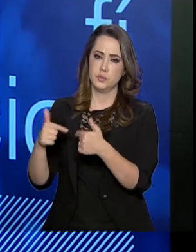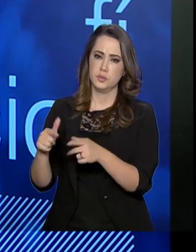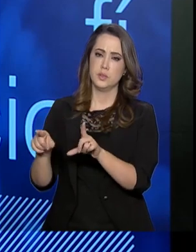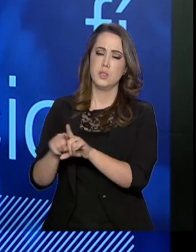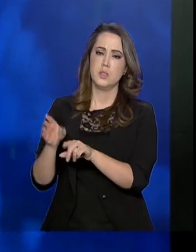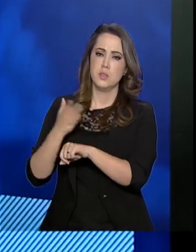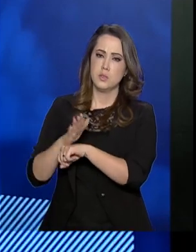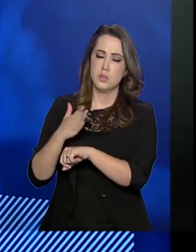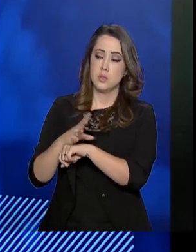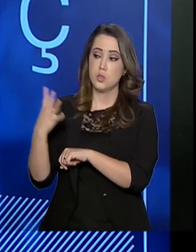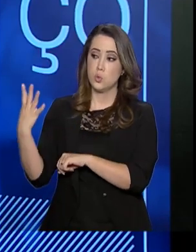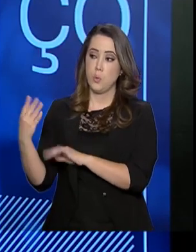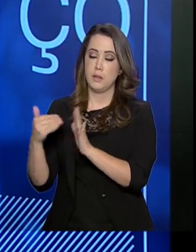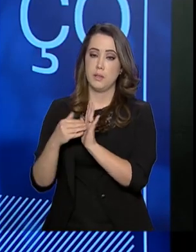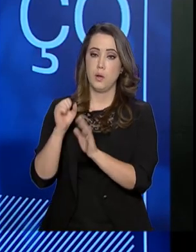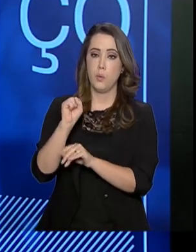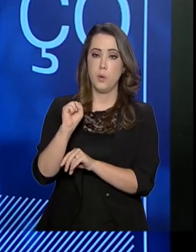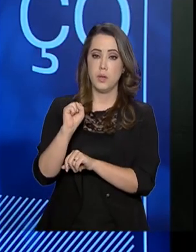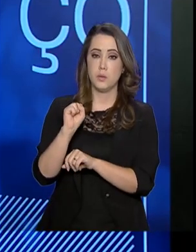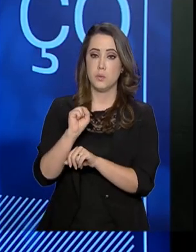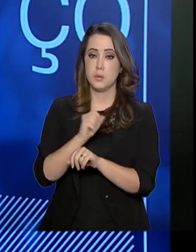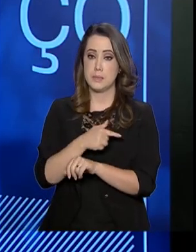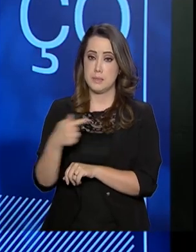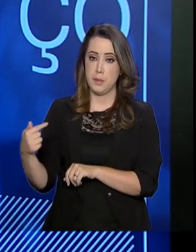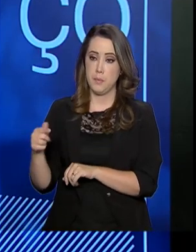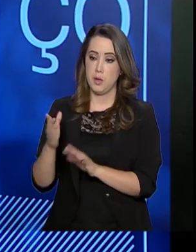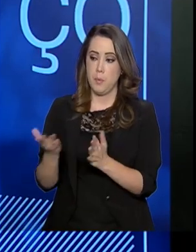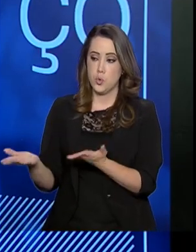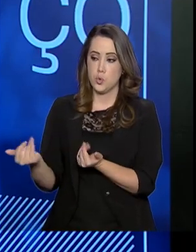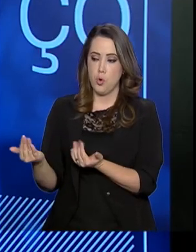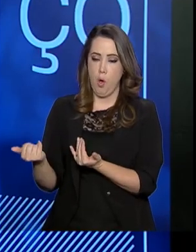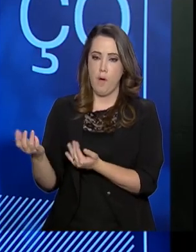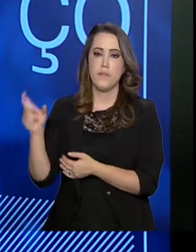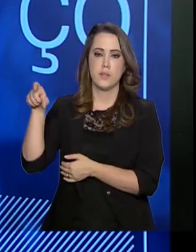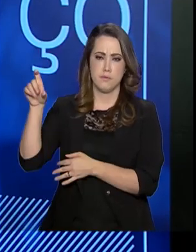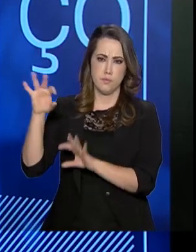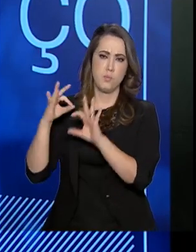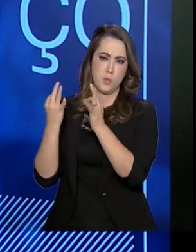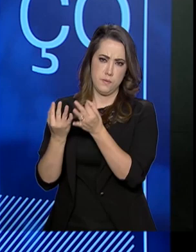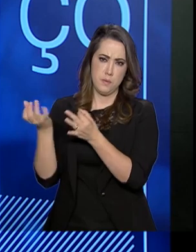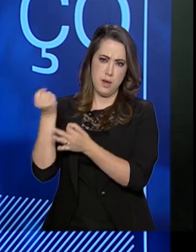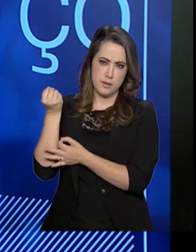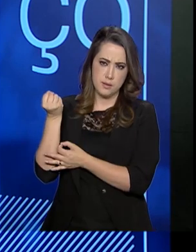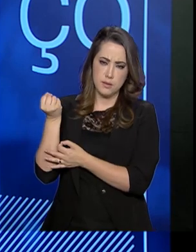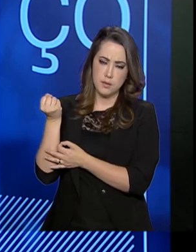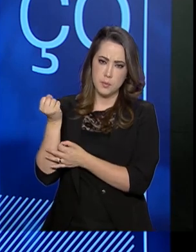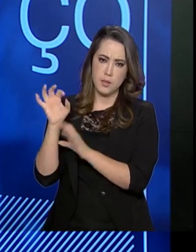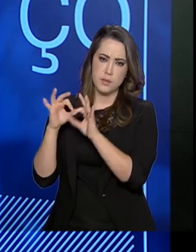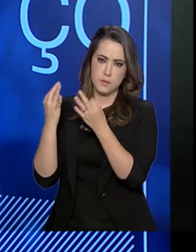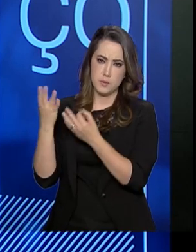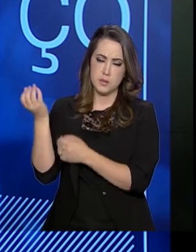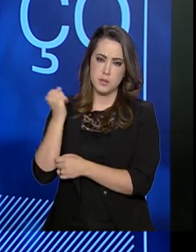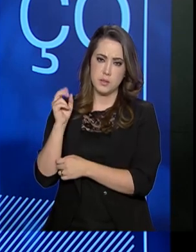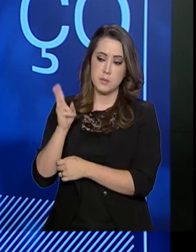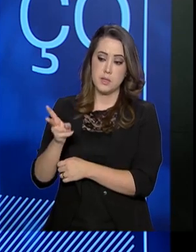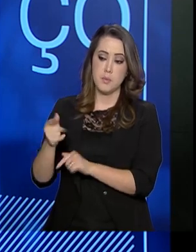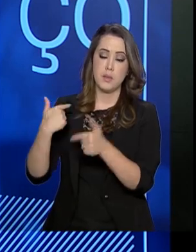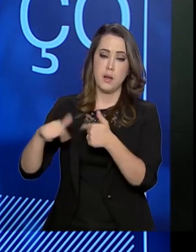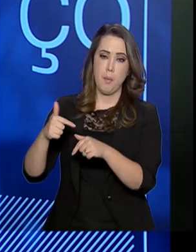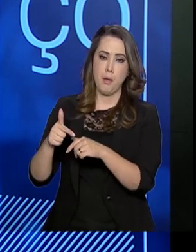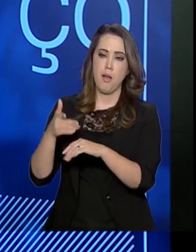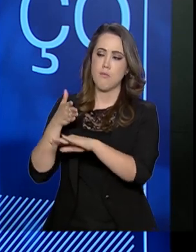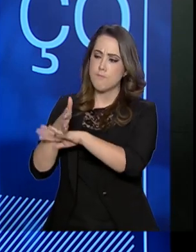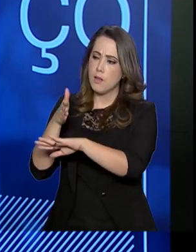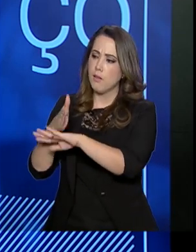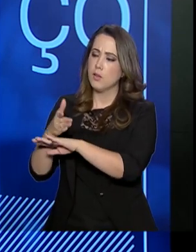formação de quatro a oito semanas para esses jovens das famílias do Bolsa Família para que eles possam ter ato contínuo, acesso